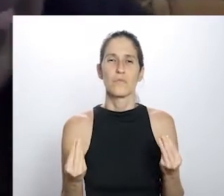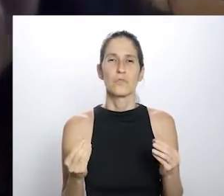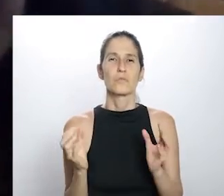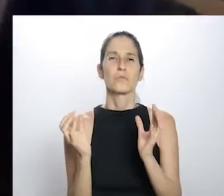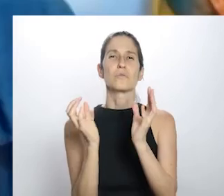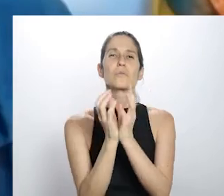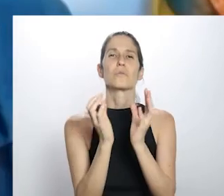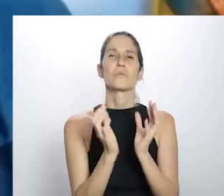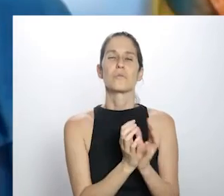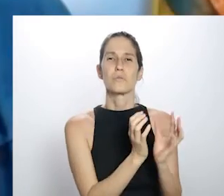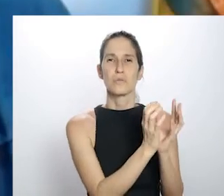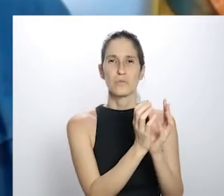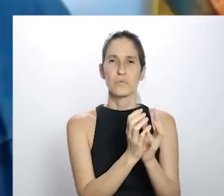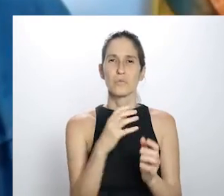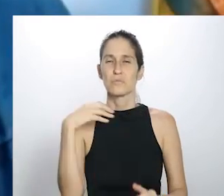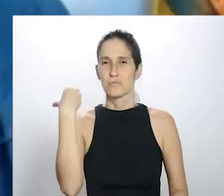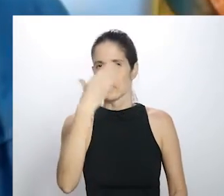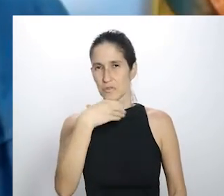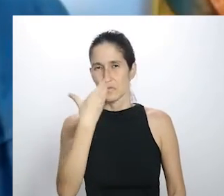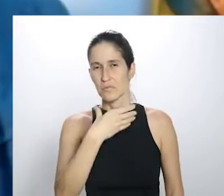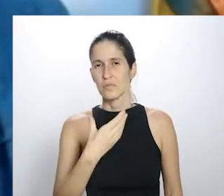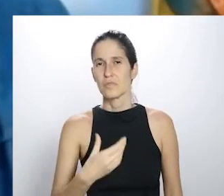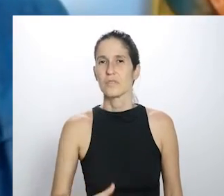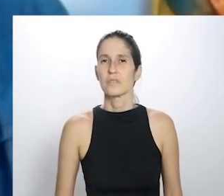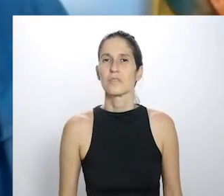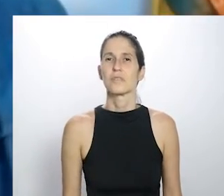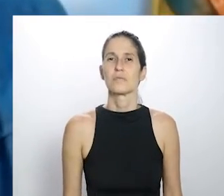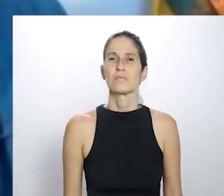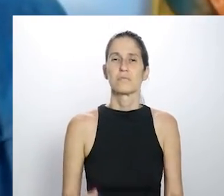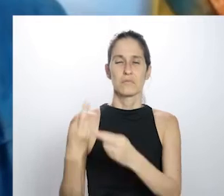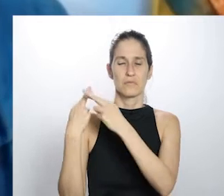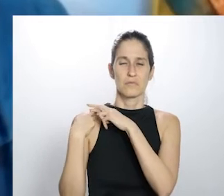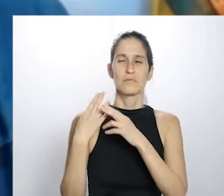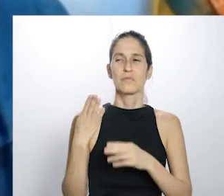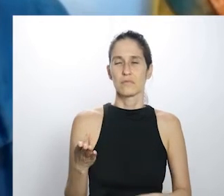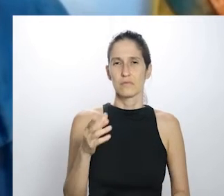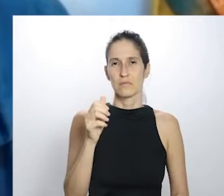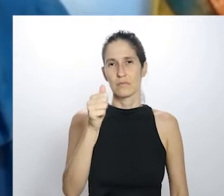muita gente. A forma que as pessoas soam, que os artistas soam,